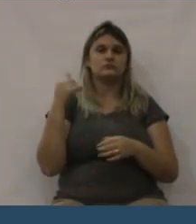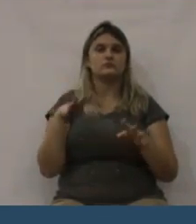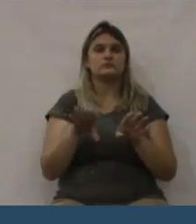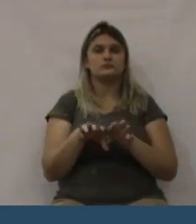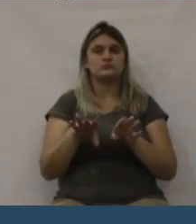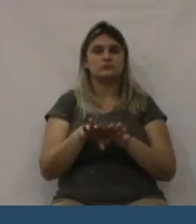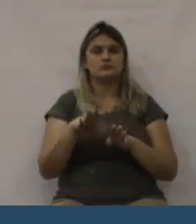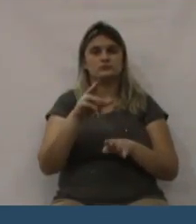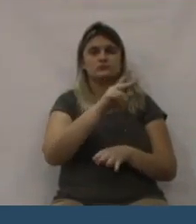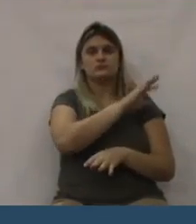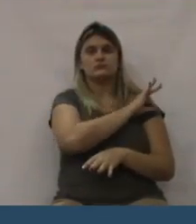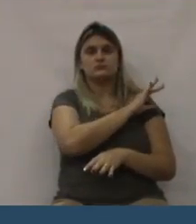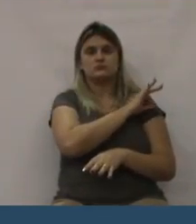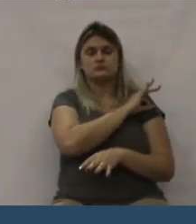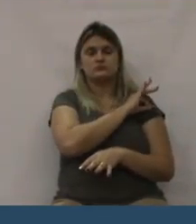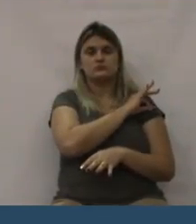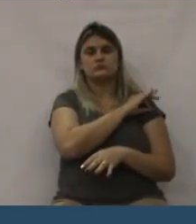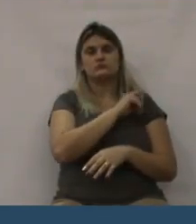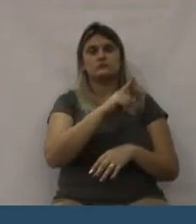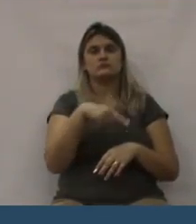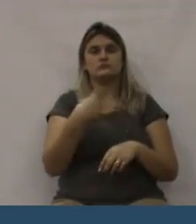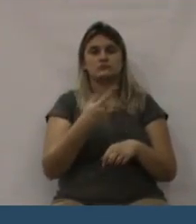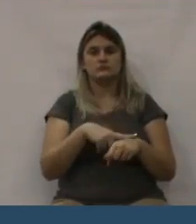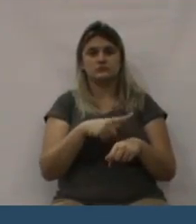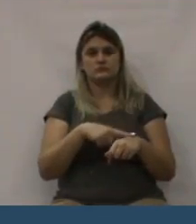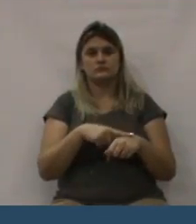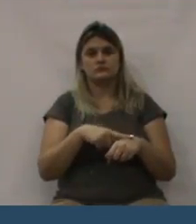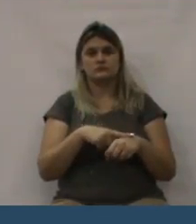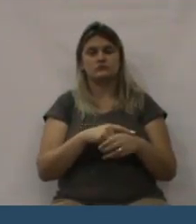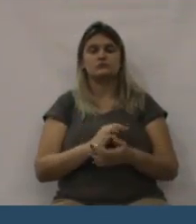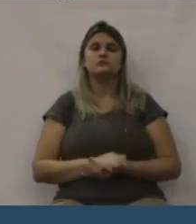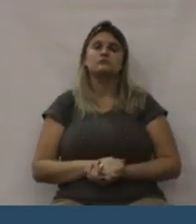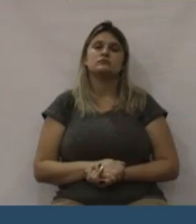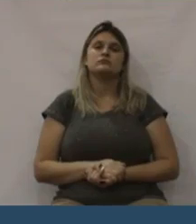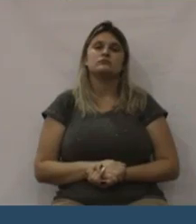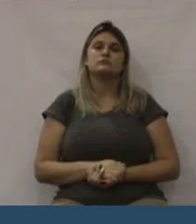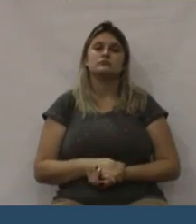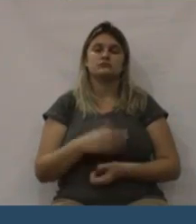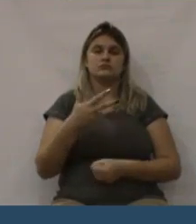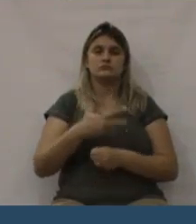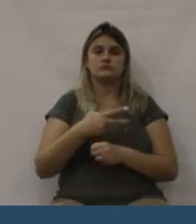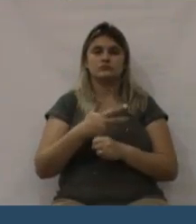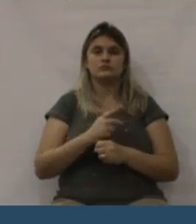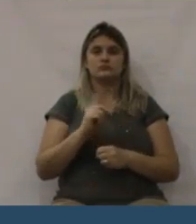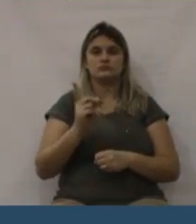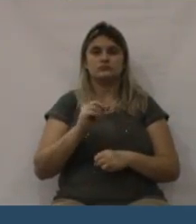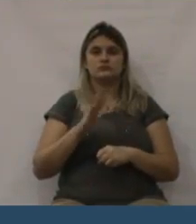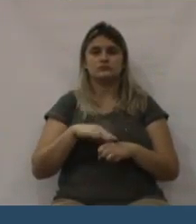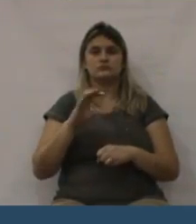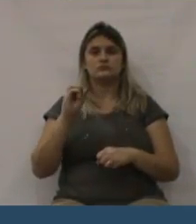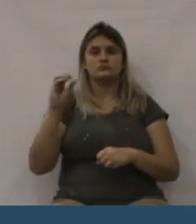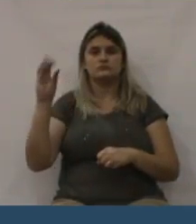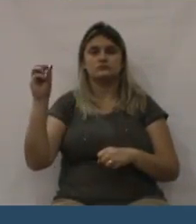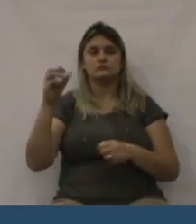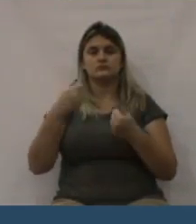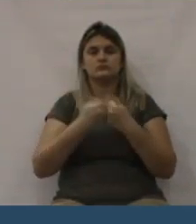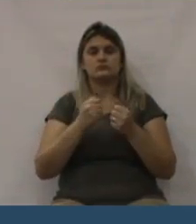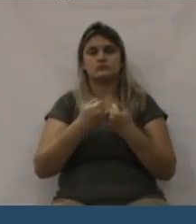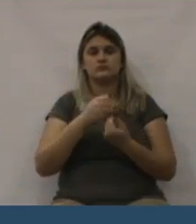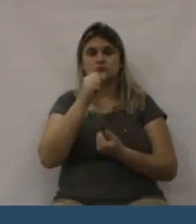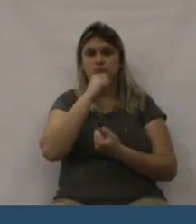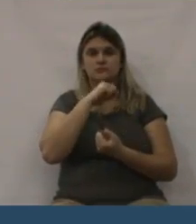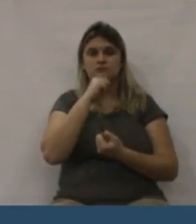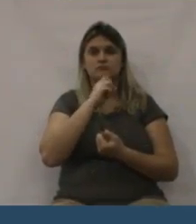passou-se muitos anos e, como praticamente todas as pessoas usam esse ônibus, o ônibus não está em boas